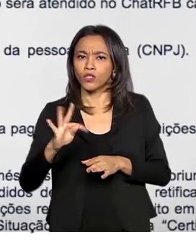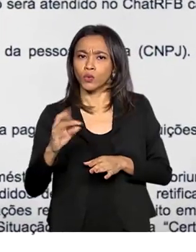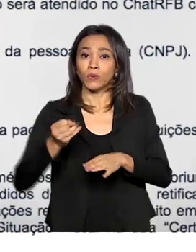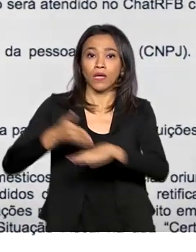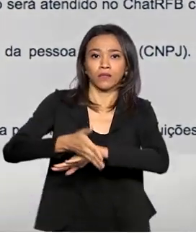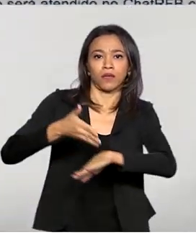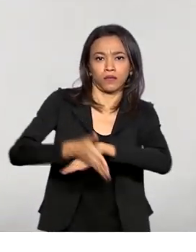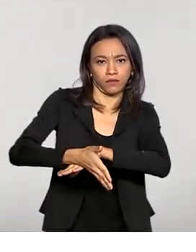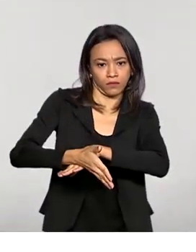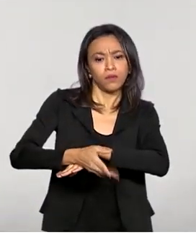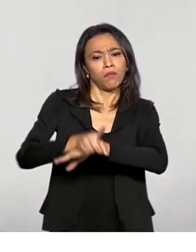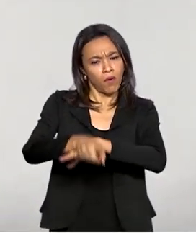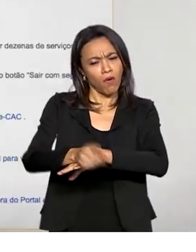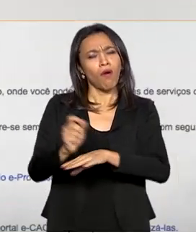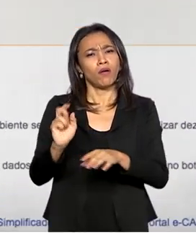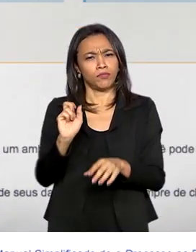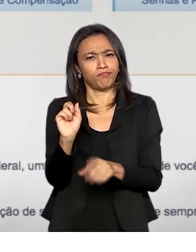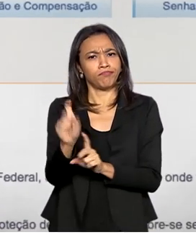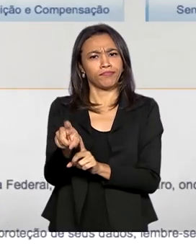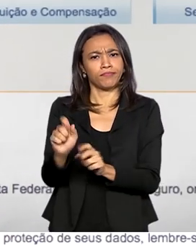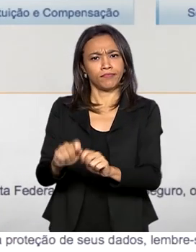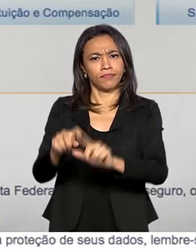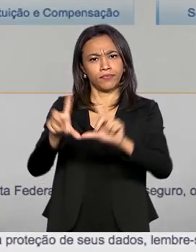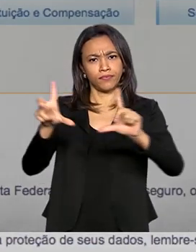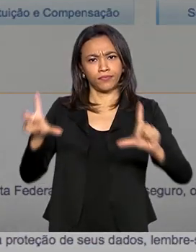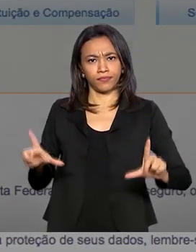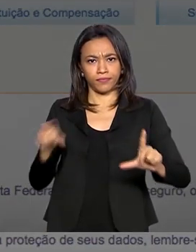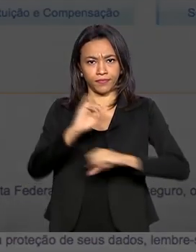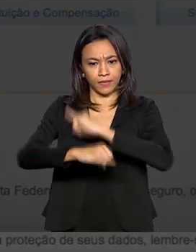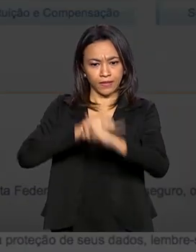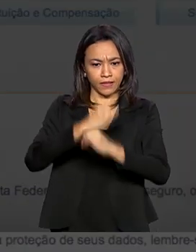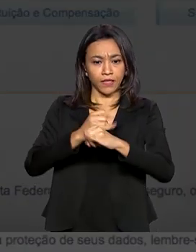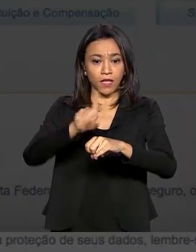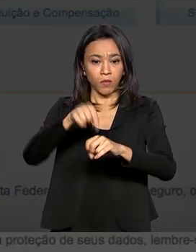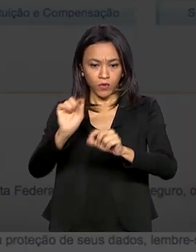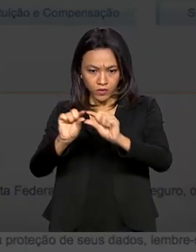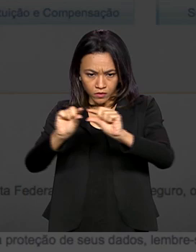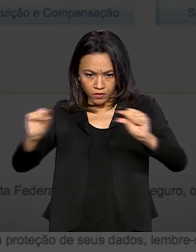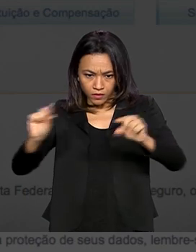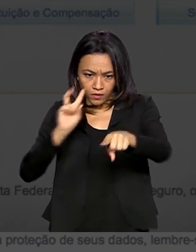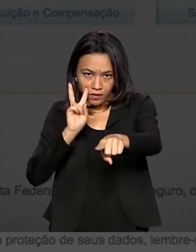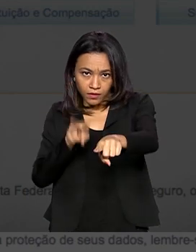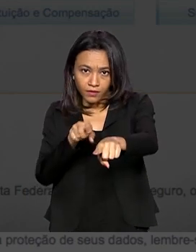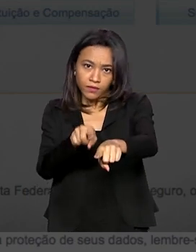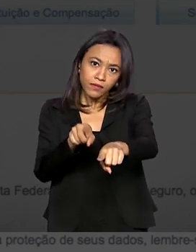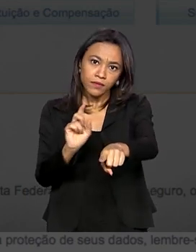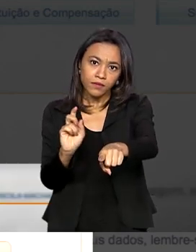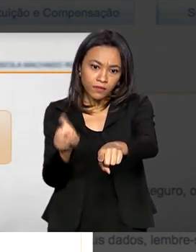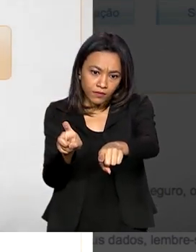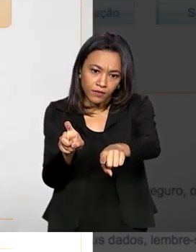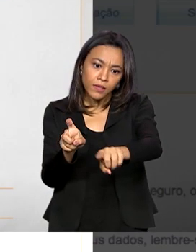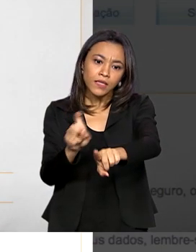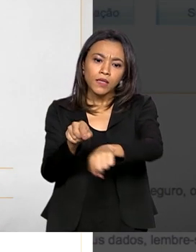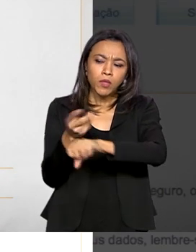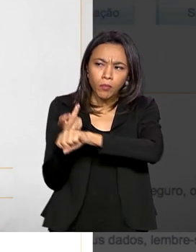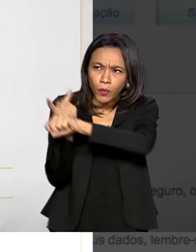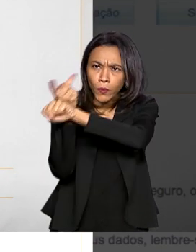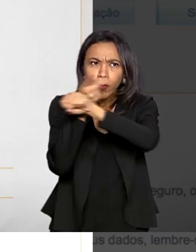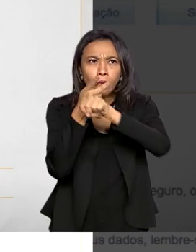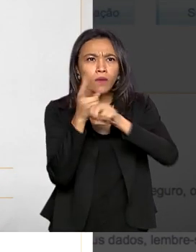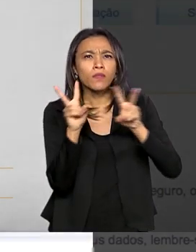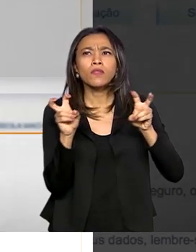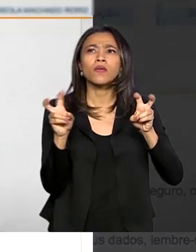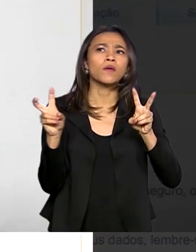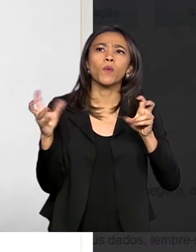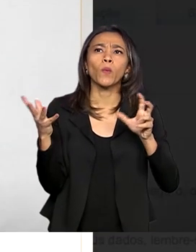que pode ser feito online. Depois, acessar o link Serviços Disponíveis via chat e procurar o assunto